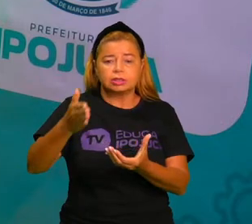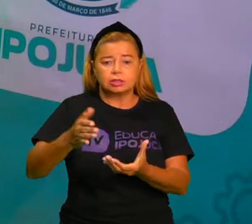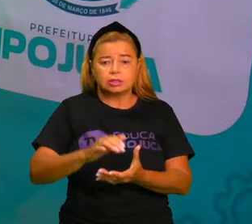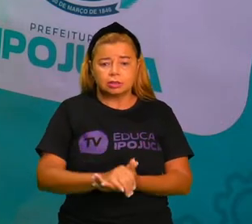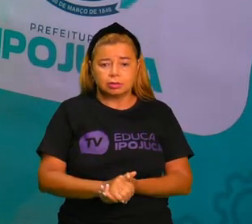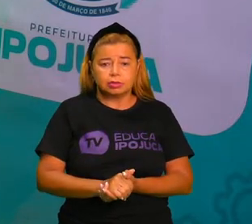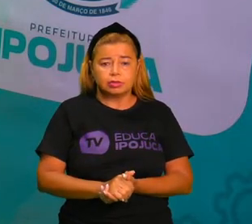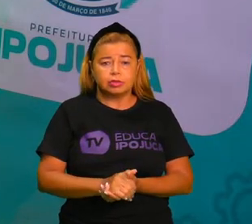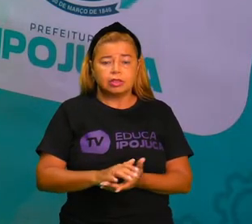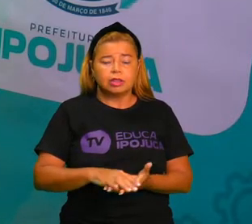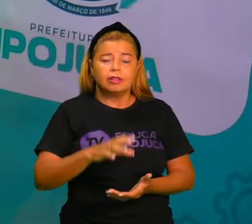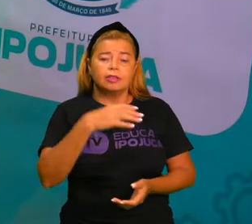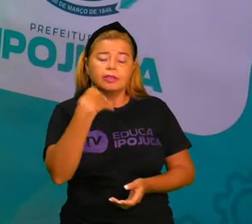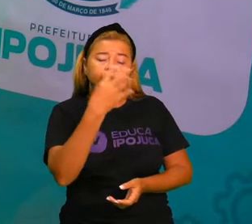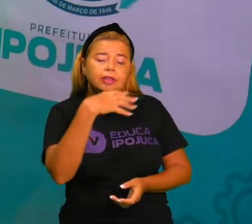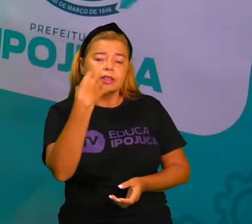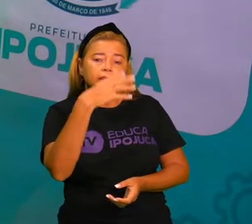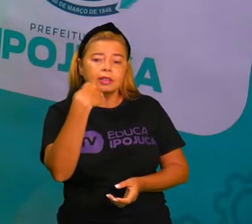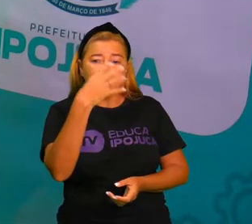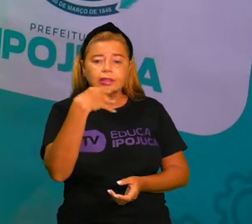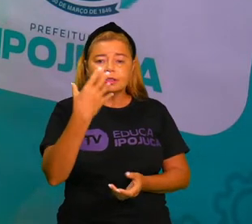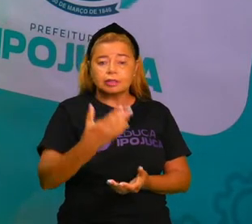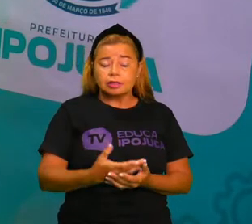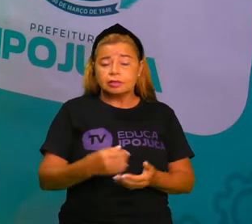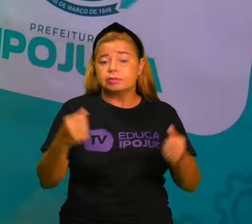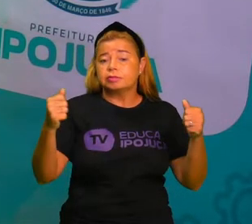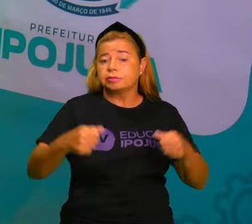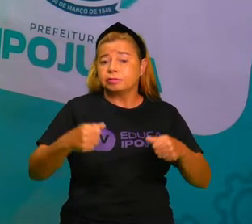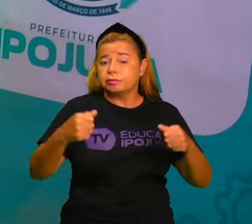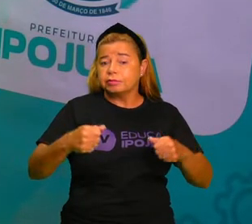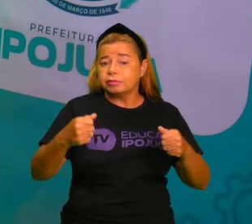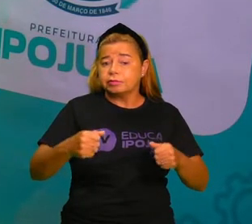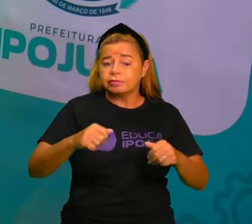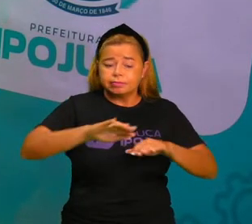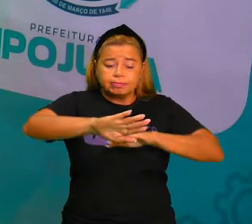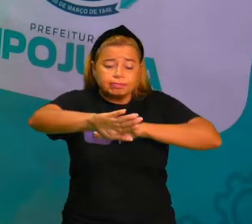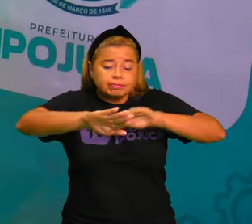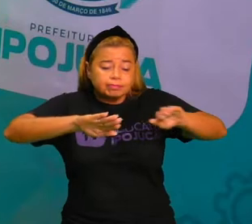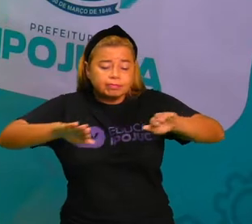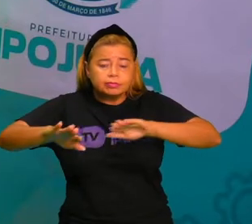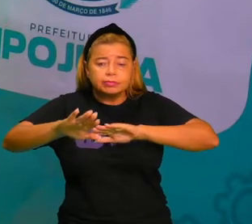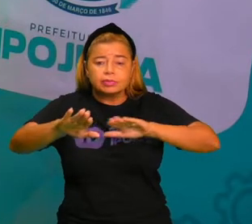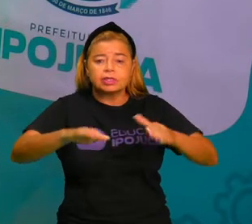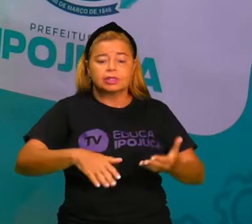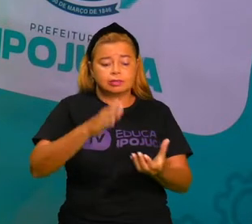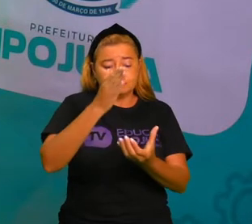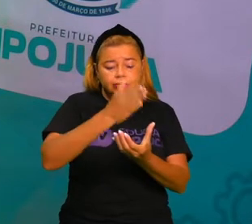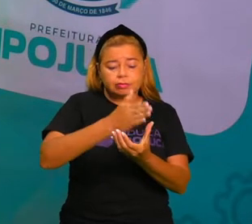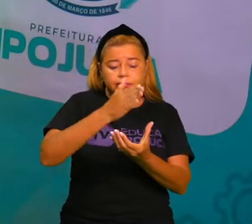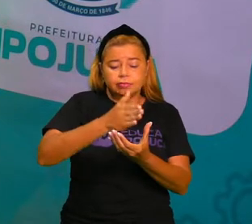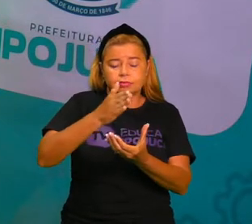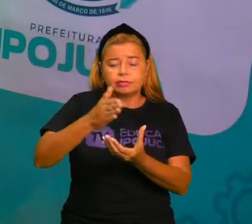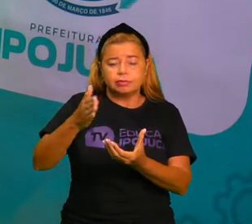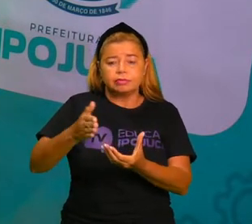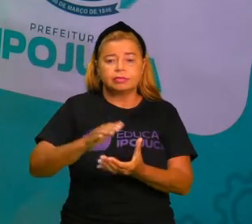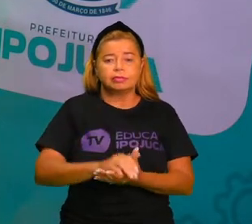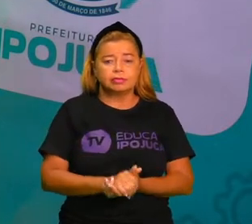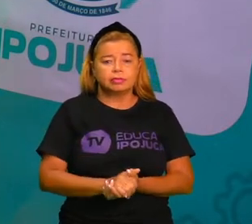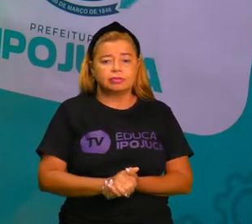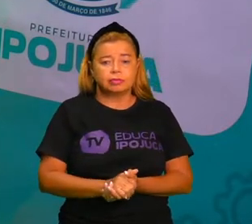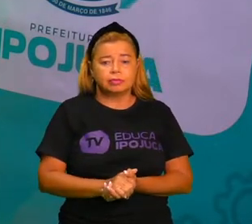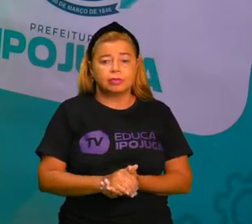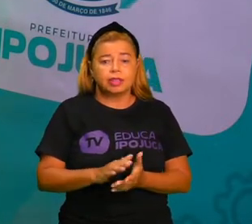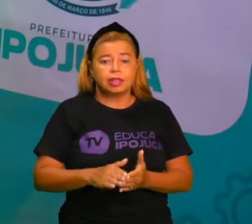separar essa. Uni, duni, te. Salame, mi, quei. Aí vem. Um